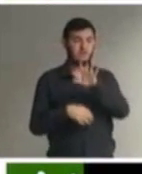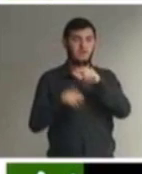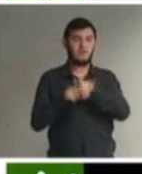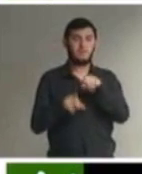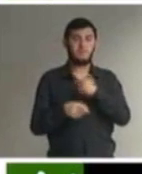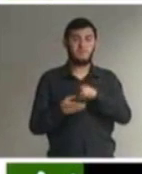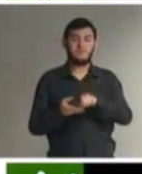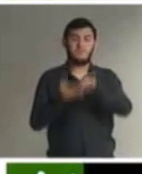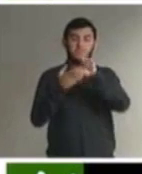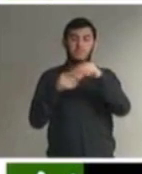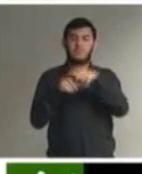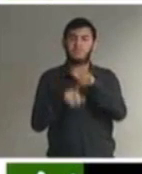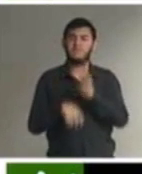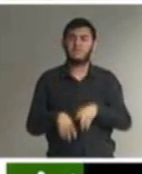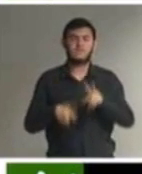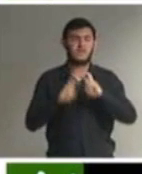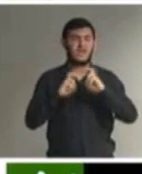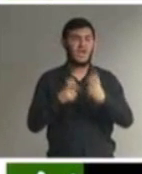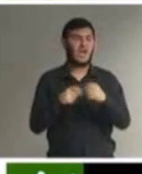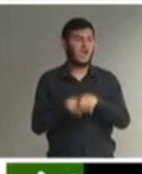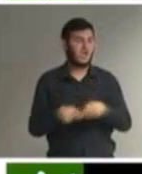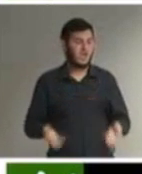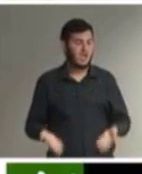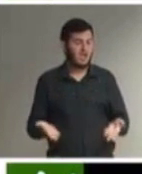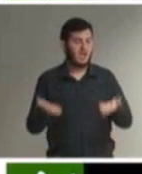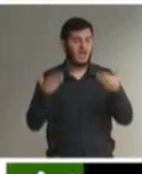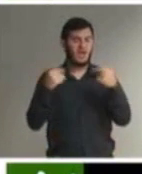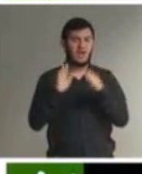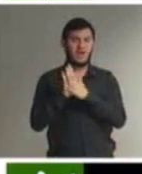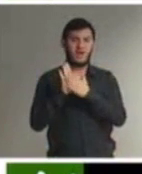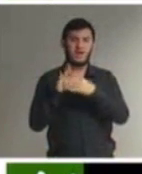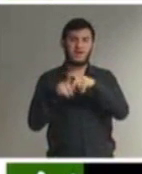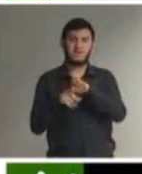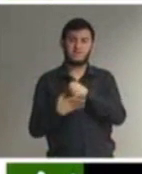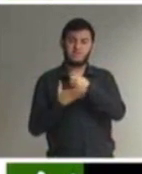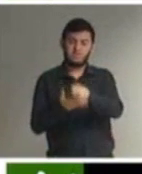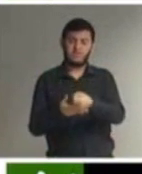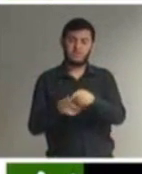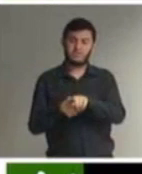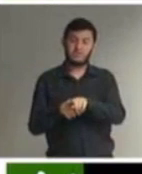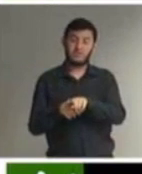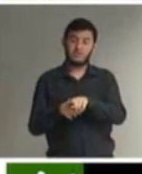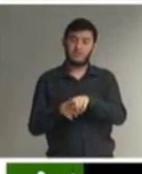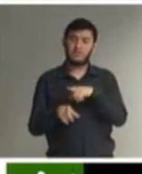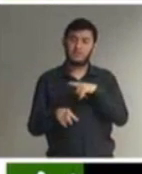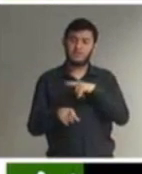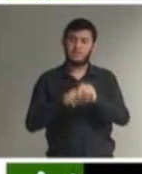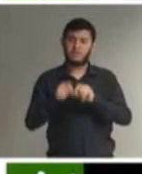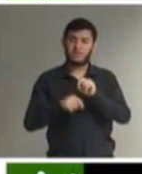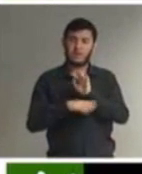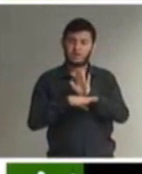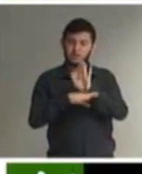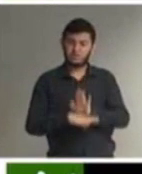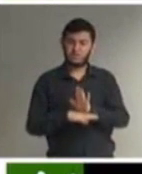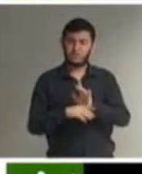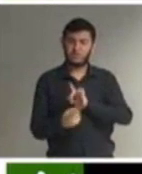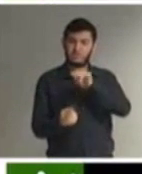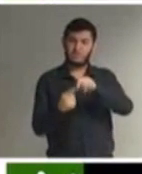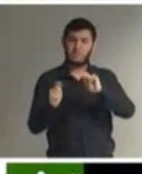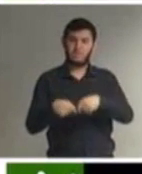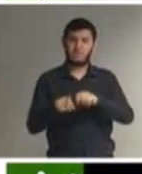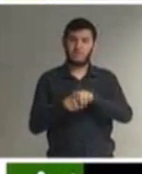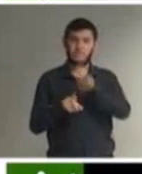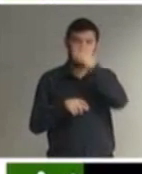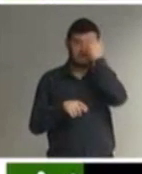conclama ele estimula ele oferece como apoio para que os diversos membros do ministério público em suas